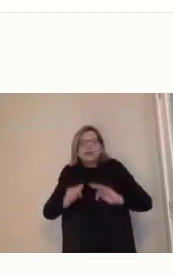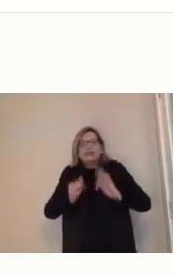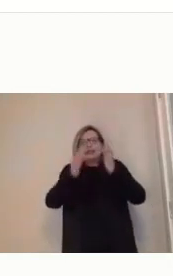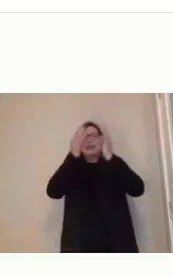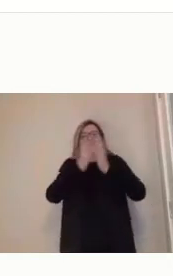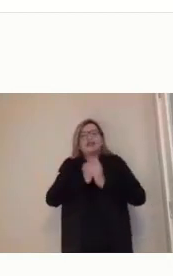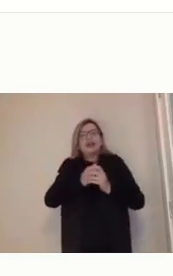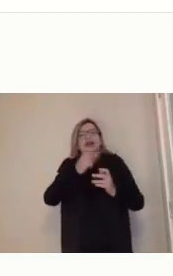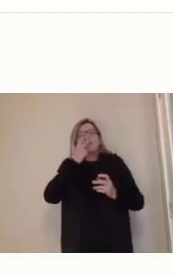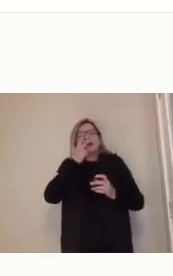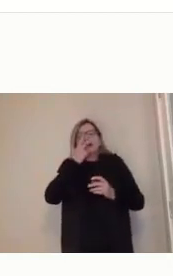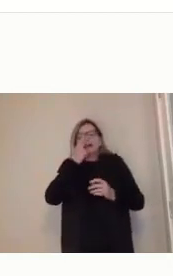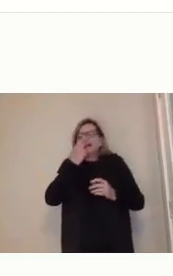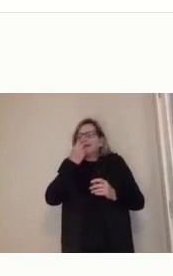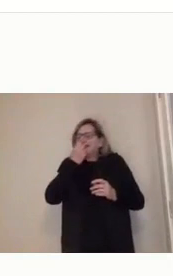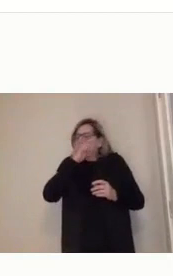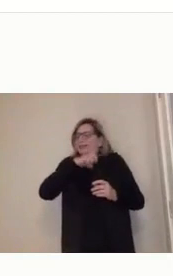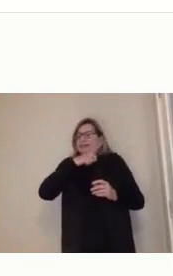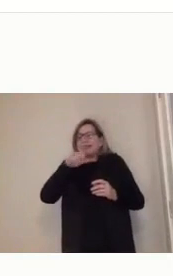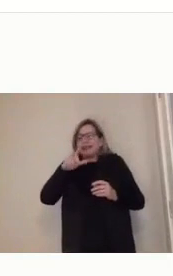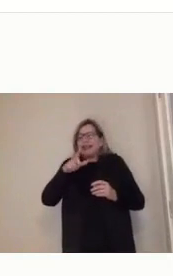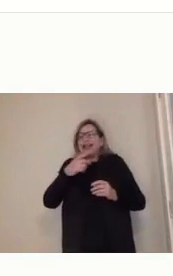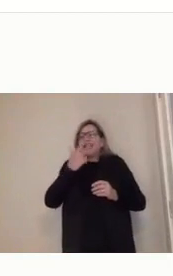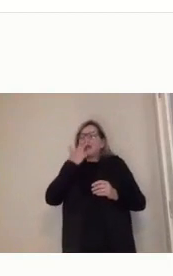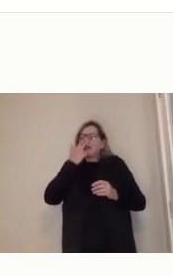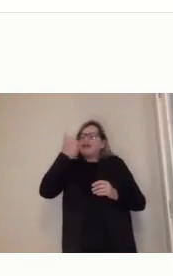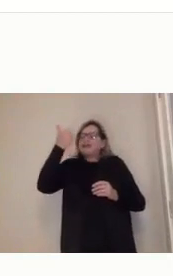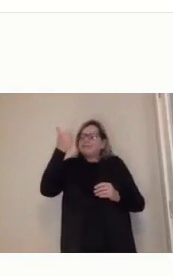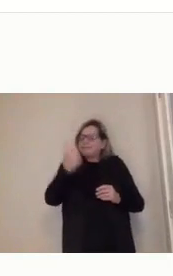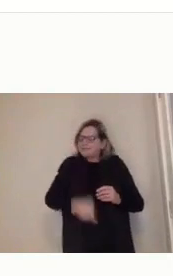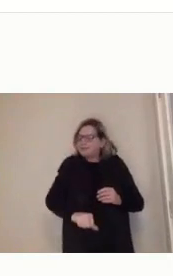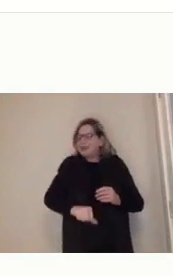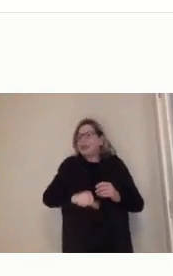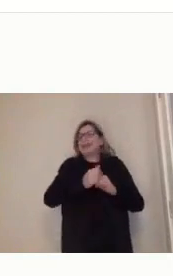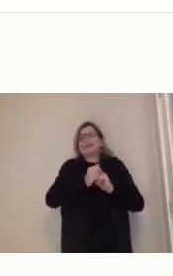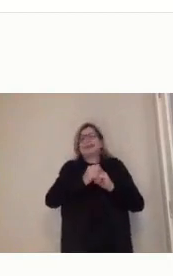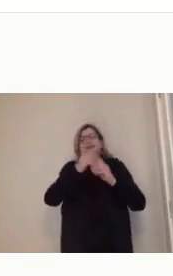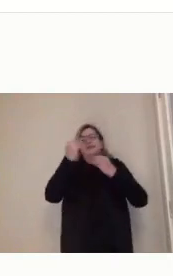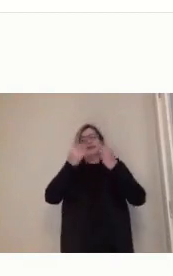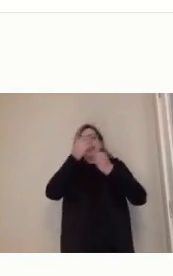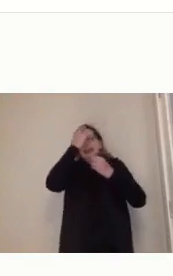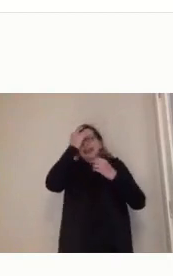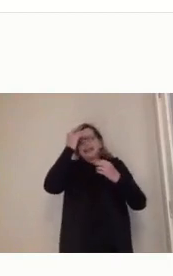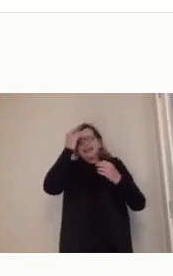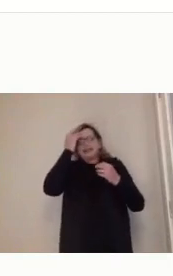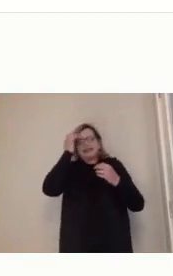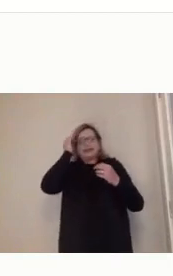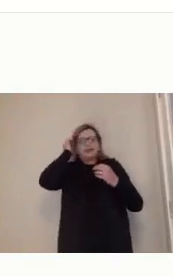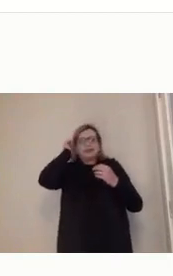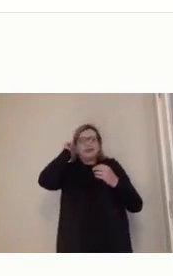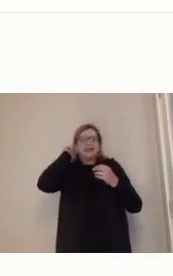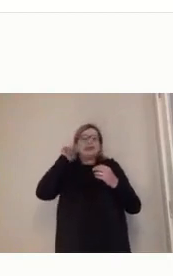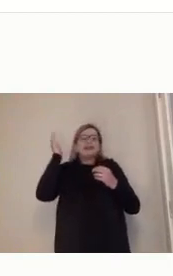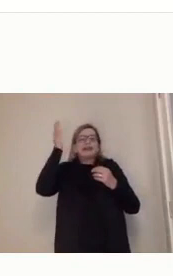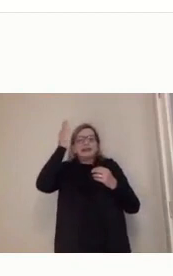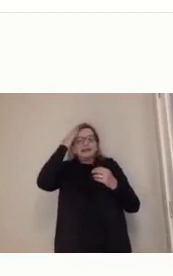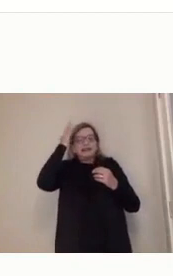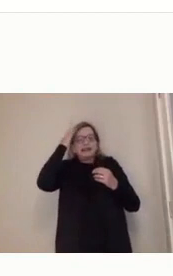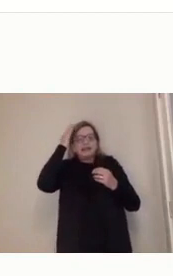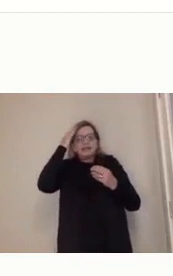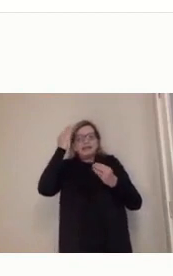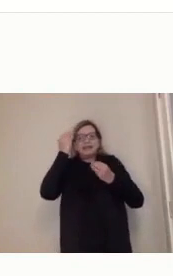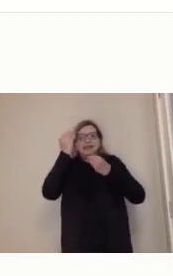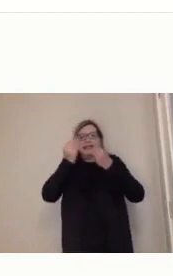disrupção, a gente sabe que a gente vai estar vindo há várias décadas num processo de disrupção. As coisas se